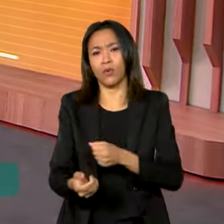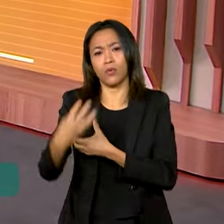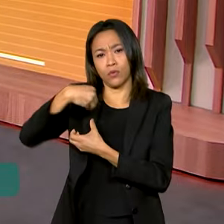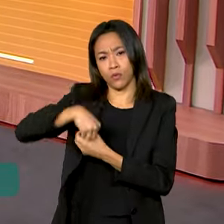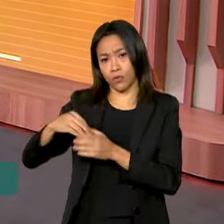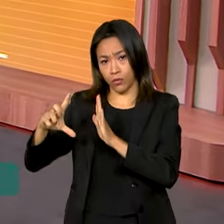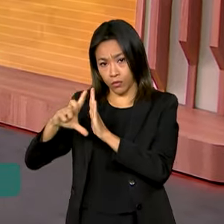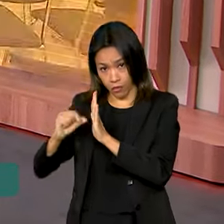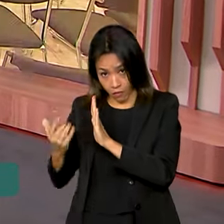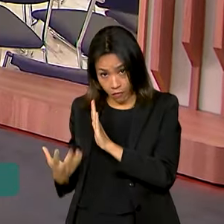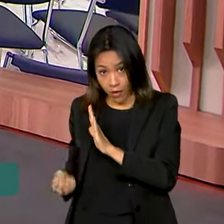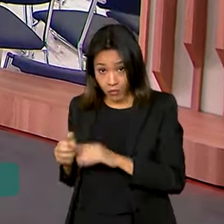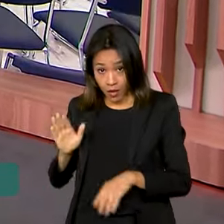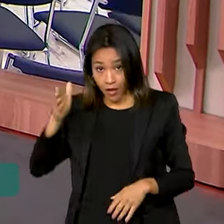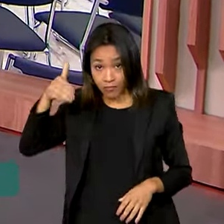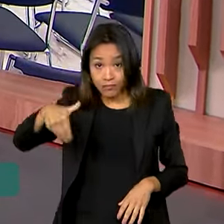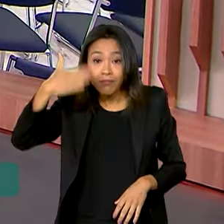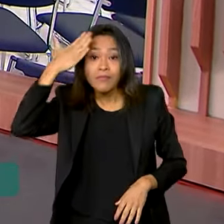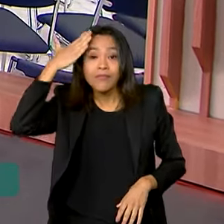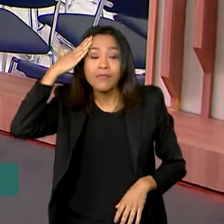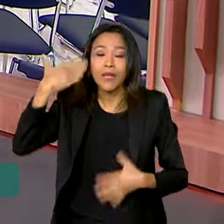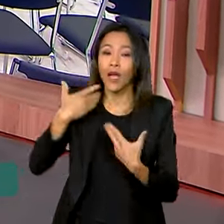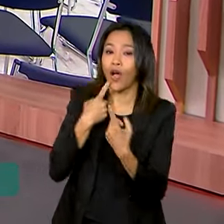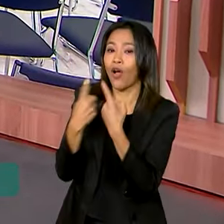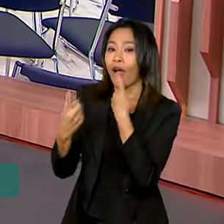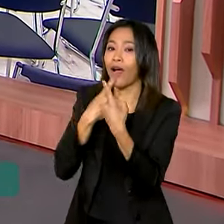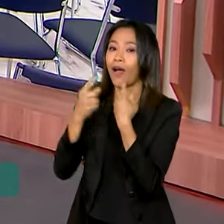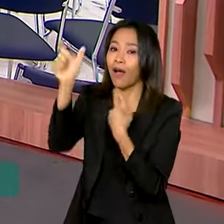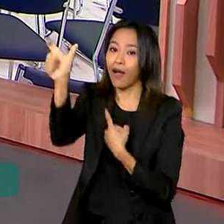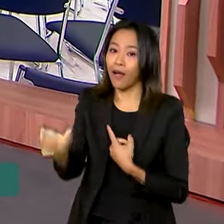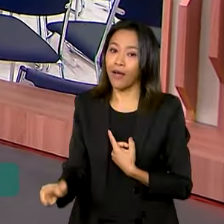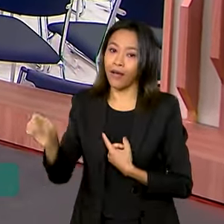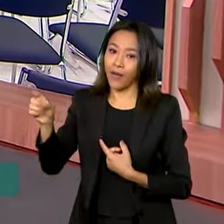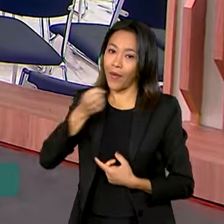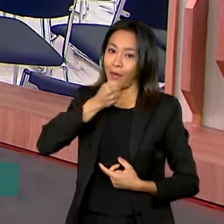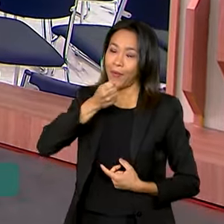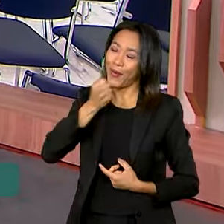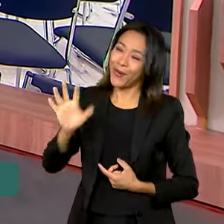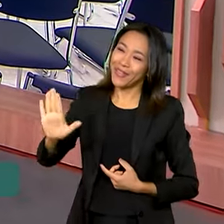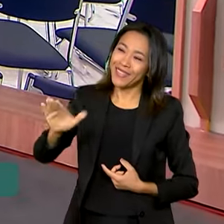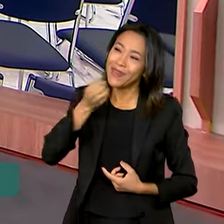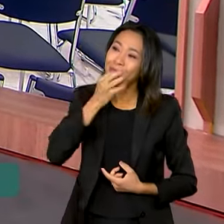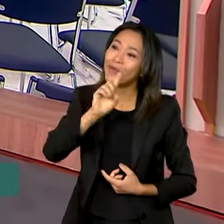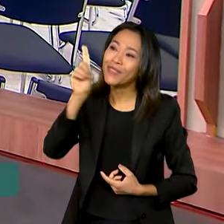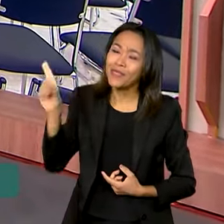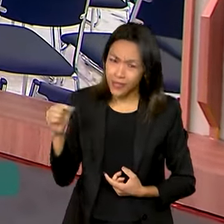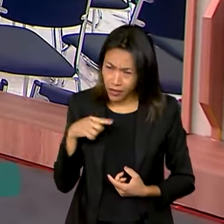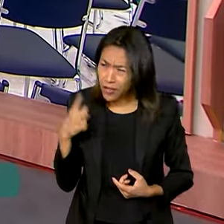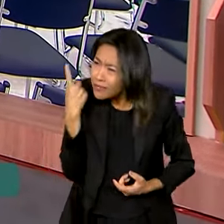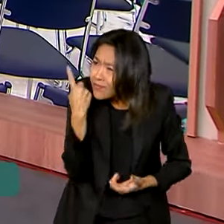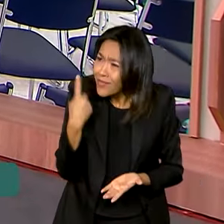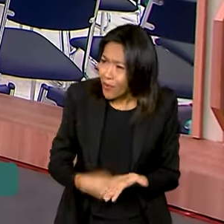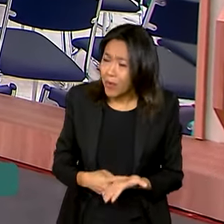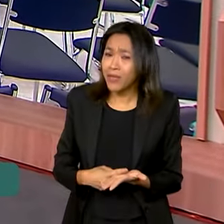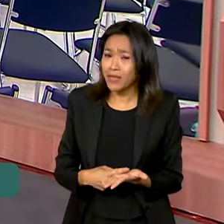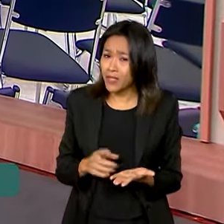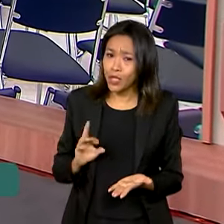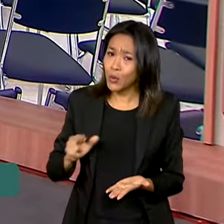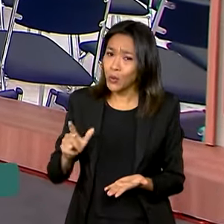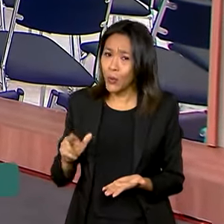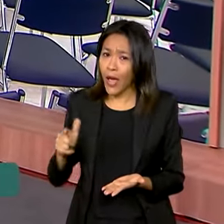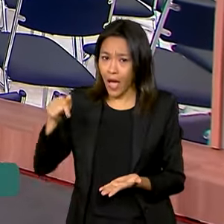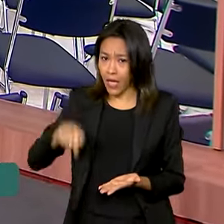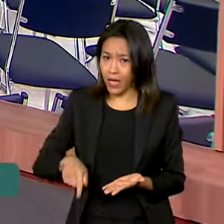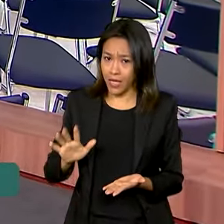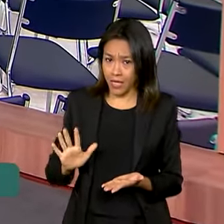Planalto. É para lá que nós vamos, ao vivo, conversar com a repórter Márcia Fernandes. Bom dia, Marcinha. Só tem um compromisso que não é no Palácio, é isso?